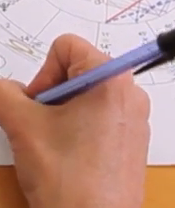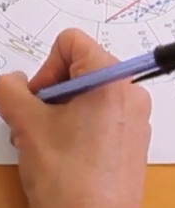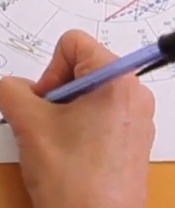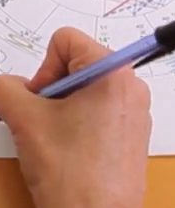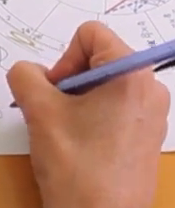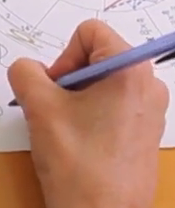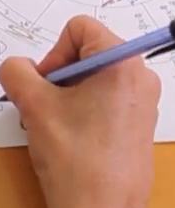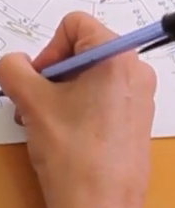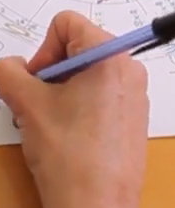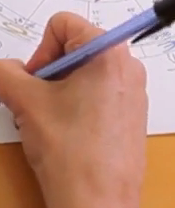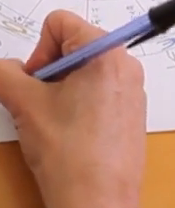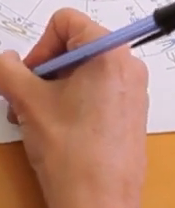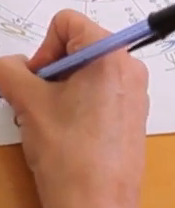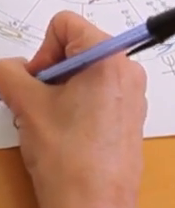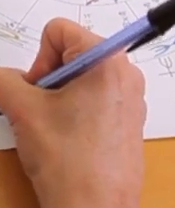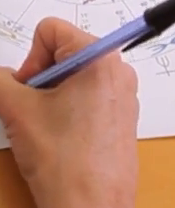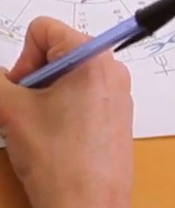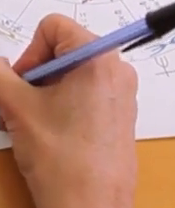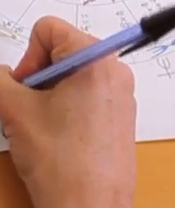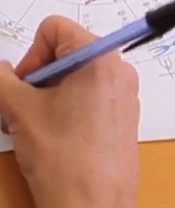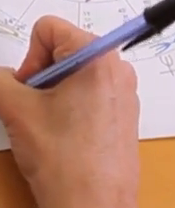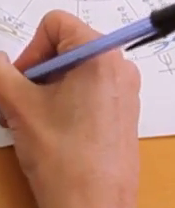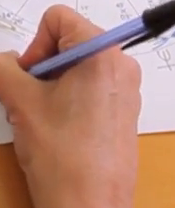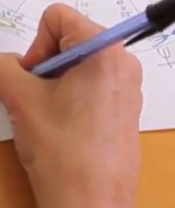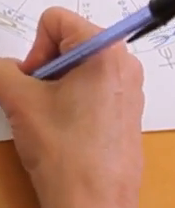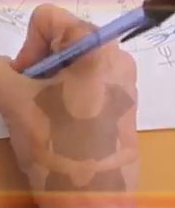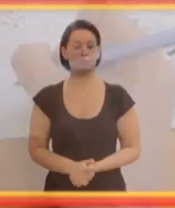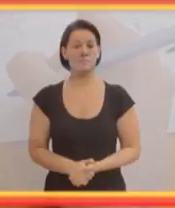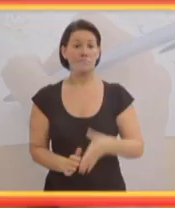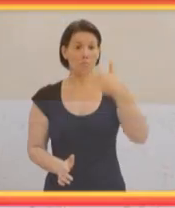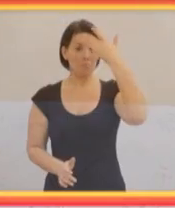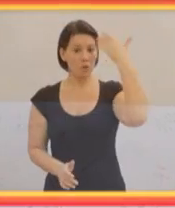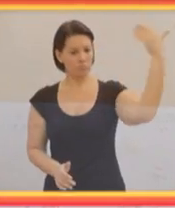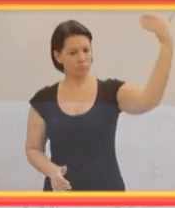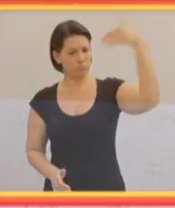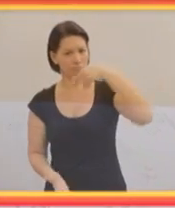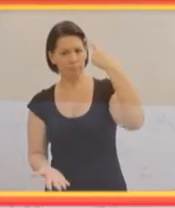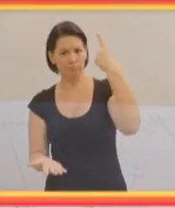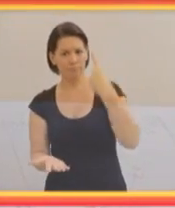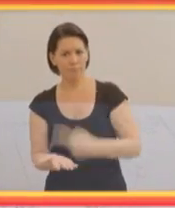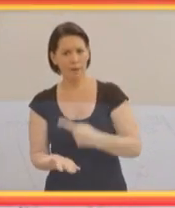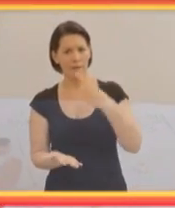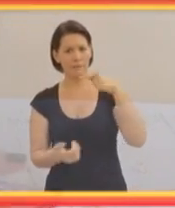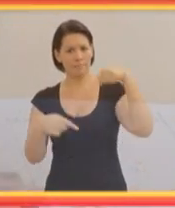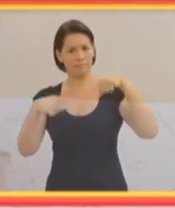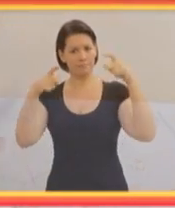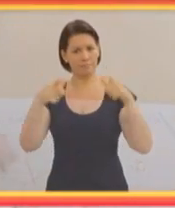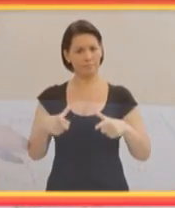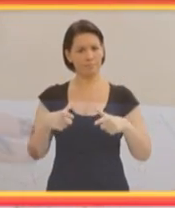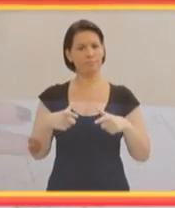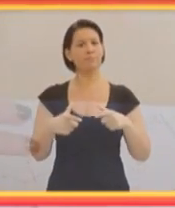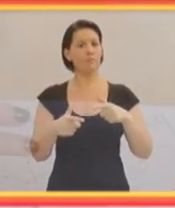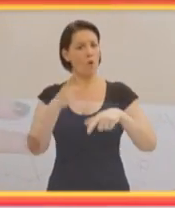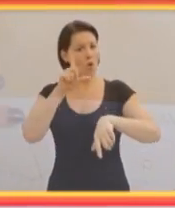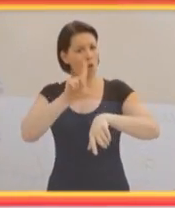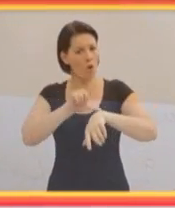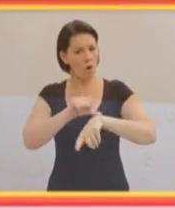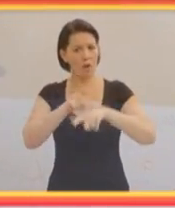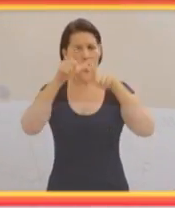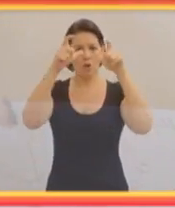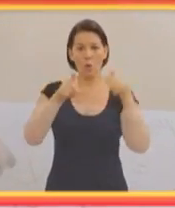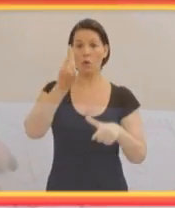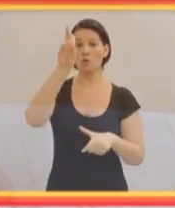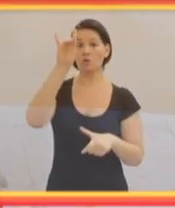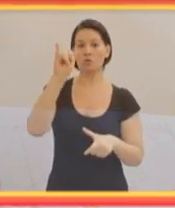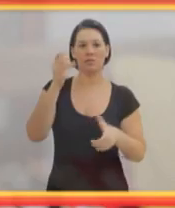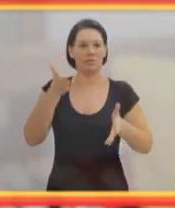escreve na margem inferior do papel, com o mapa astral desenhado. A pessoa vem, marca uma consulta, dá hora, local e dia de